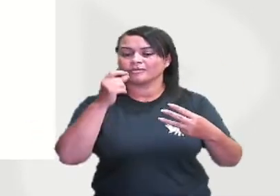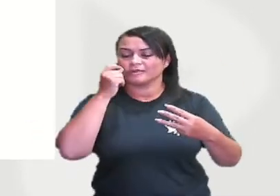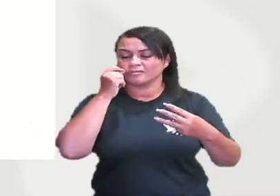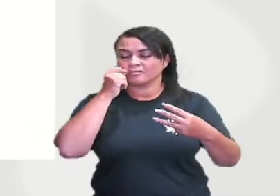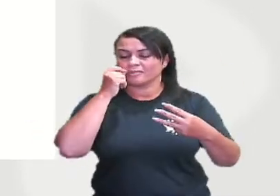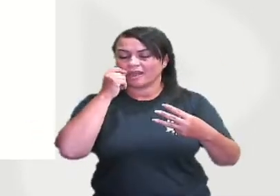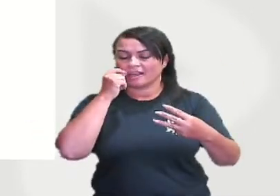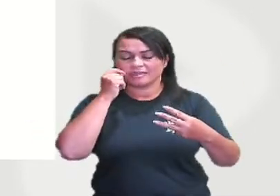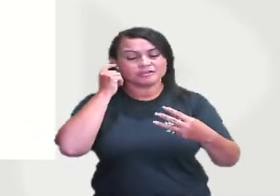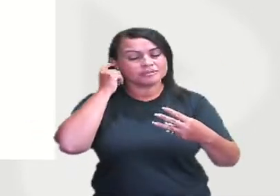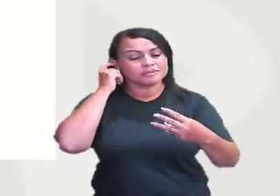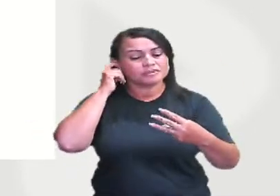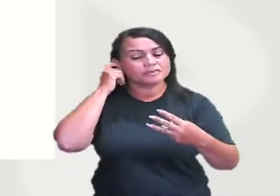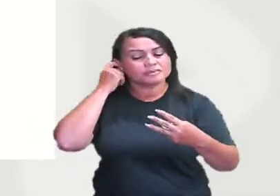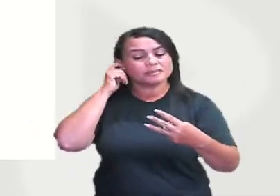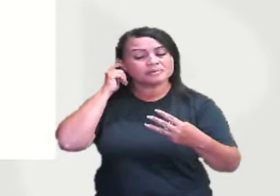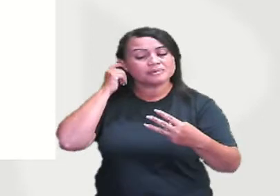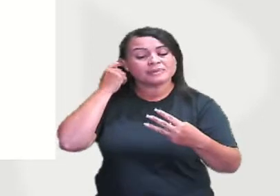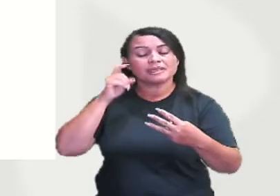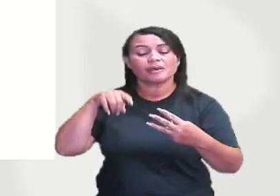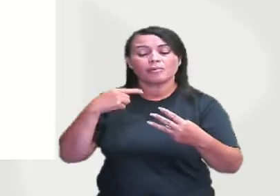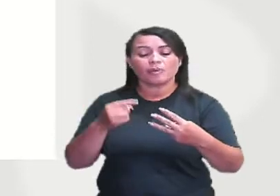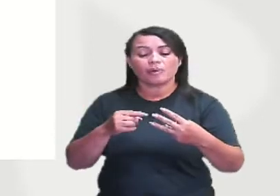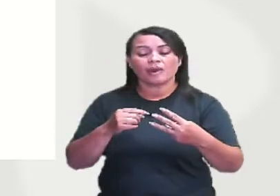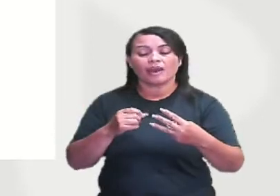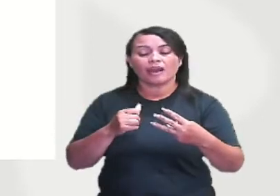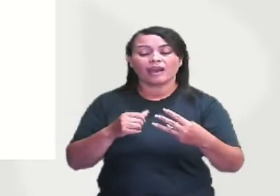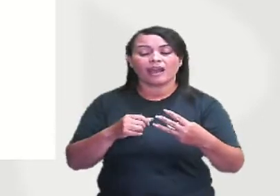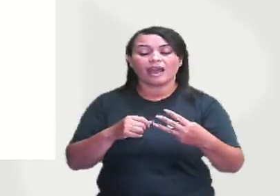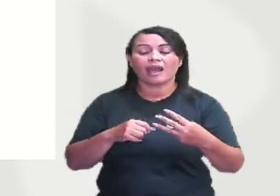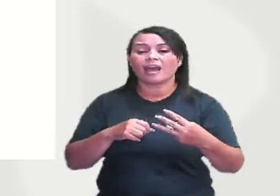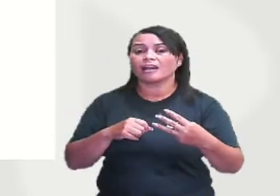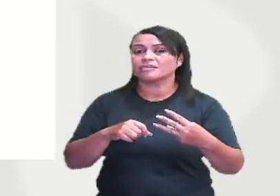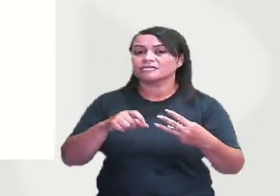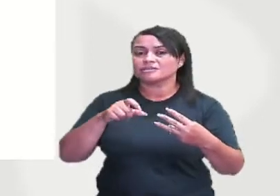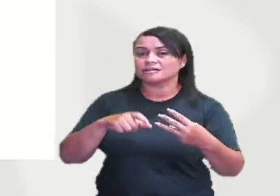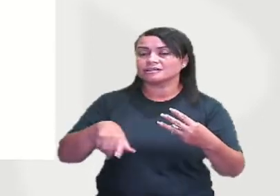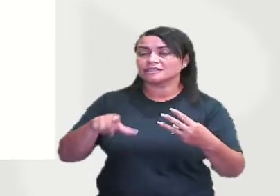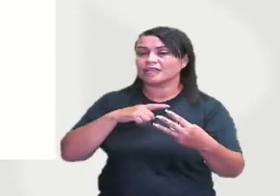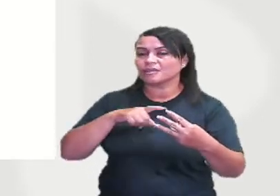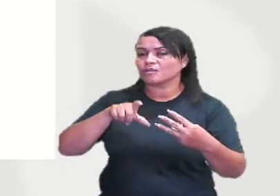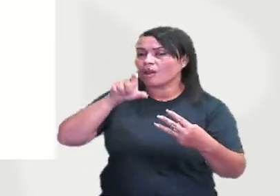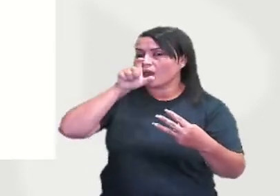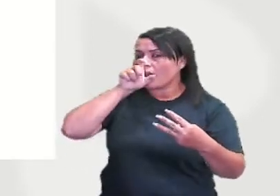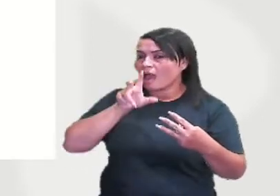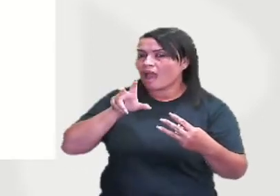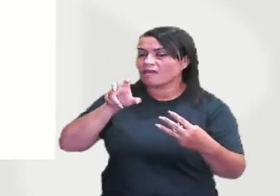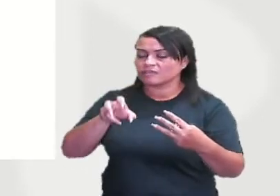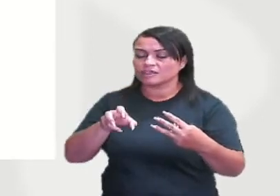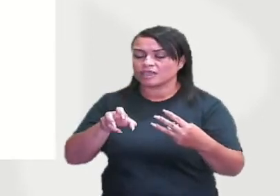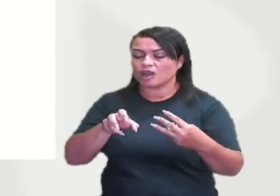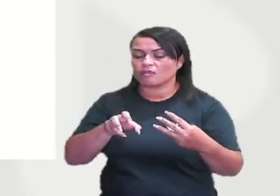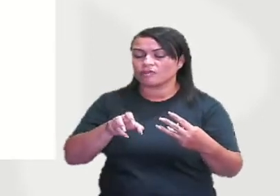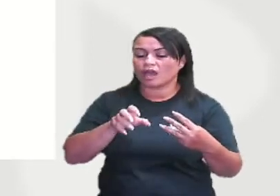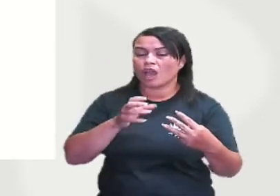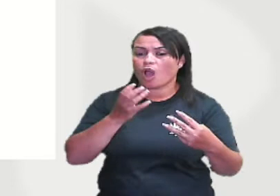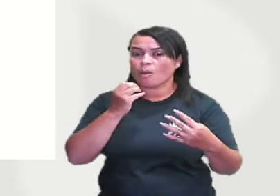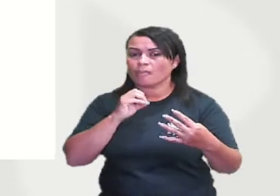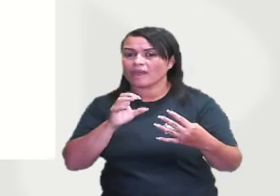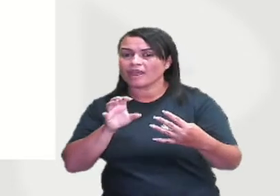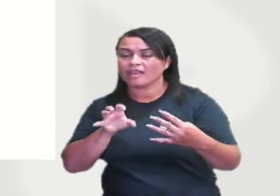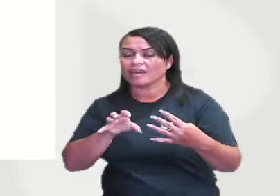consumidor terciário, depois a águia vai se alimentar da cobra e essa águia vai ser